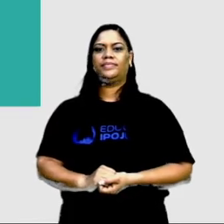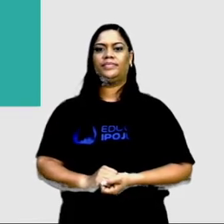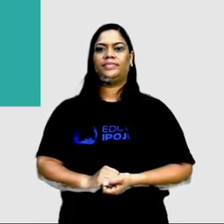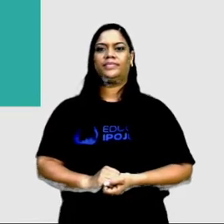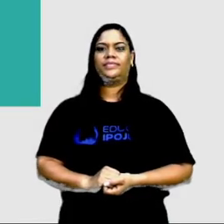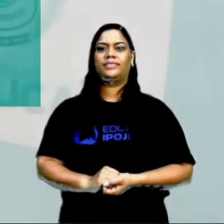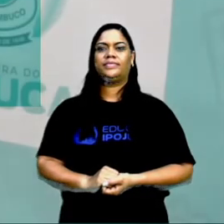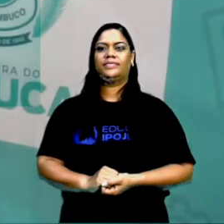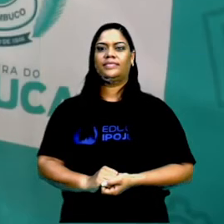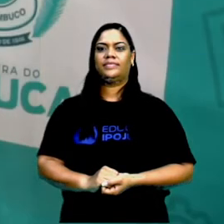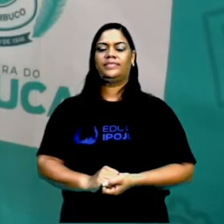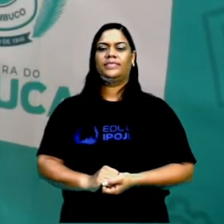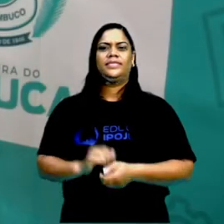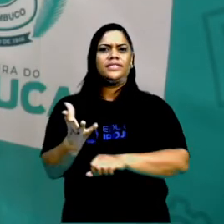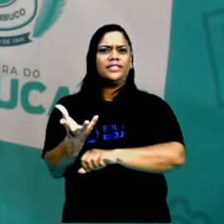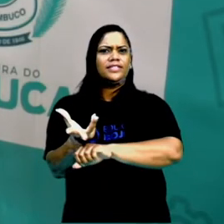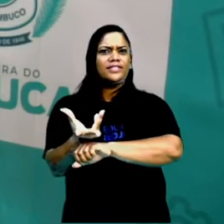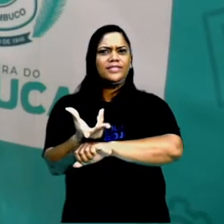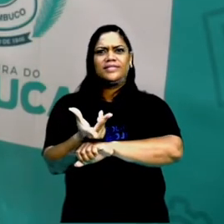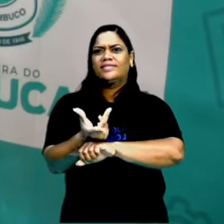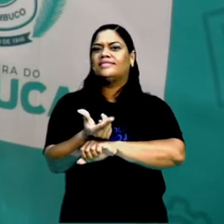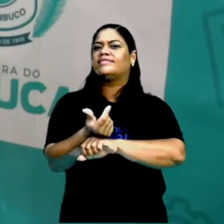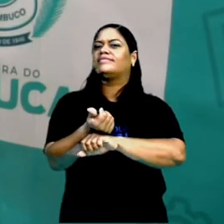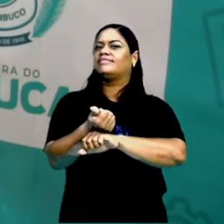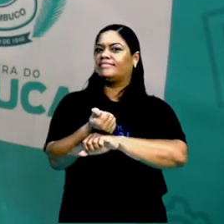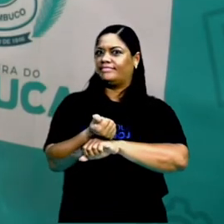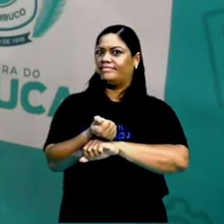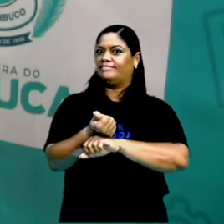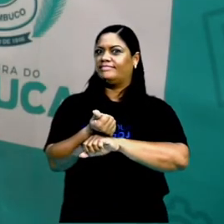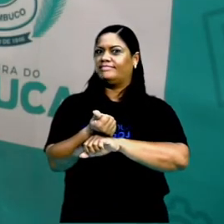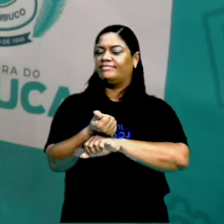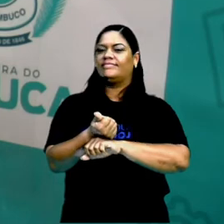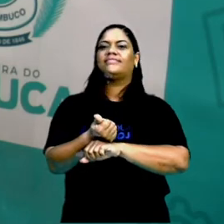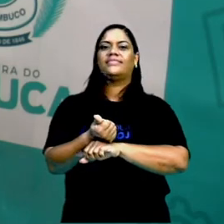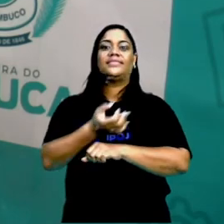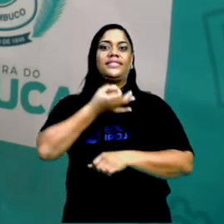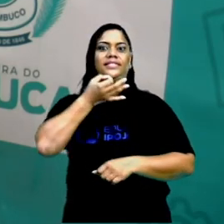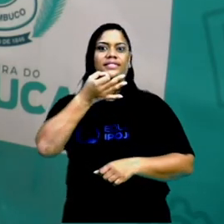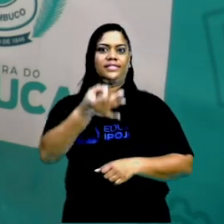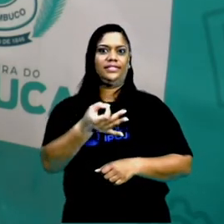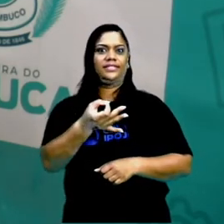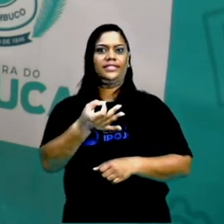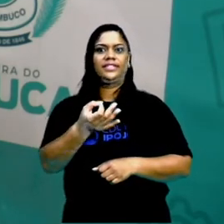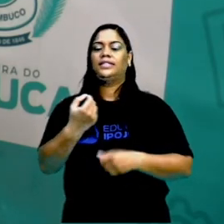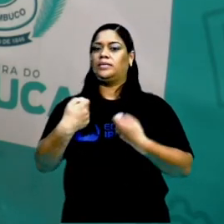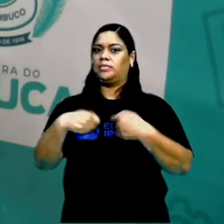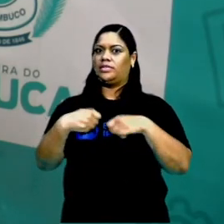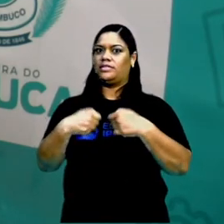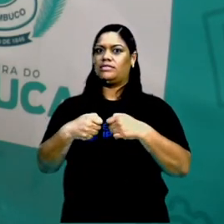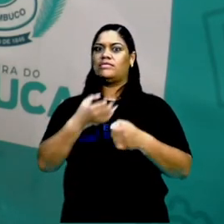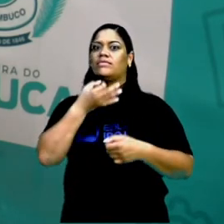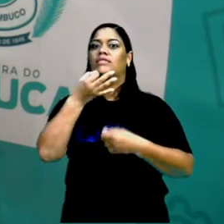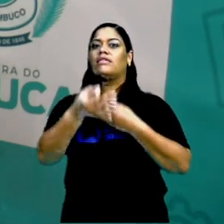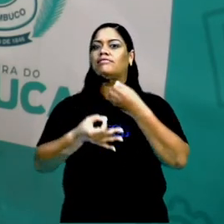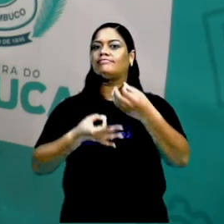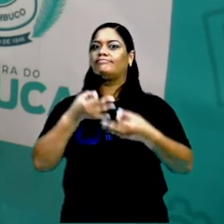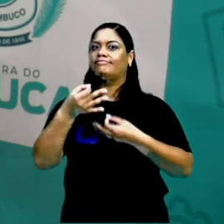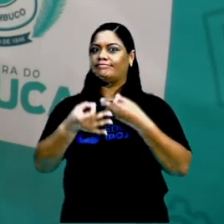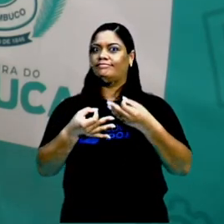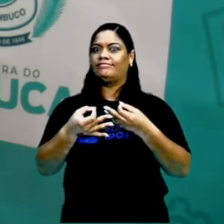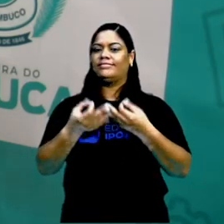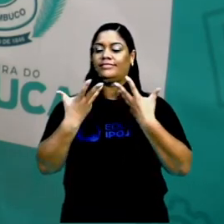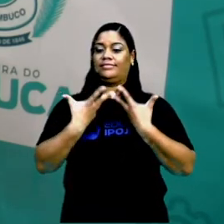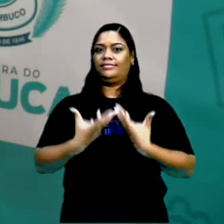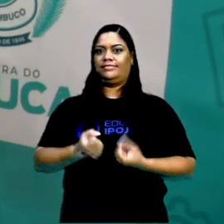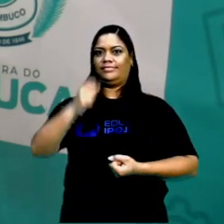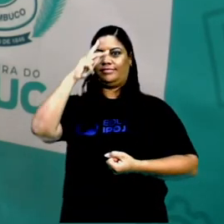Então, esse convencimento, ele vem sempre de argumento. Se eu quero convencer, eu tenho que argumentar. Mas o que é